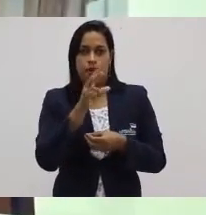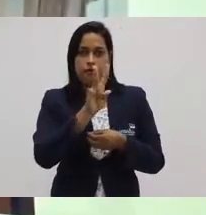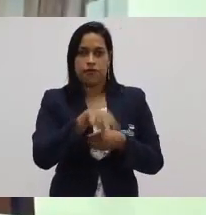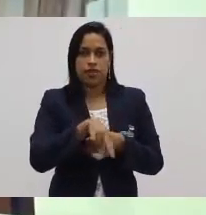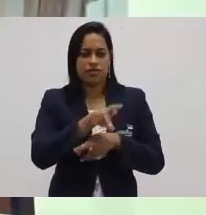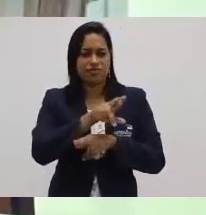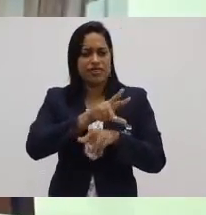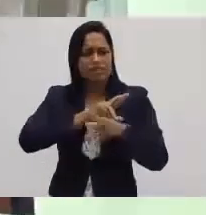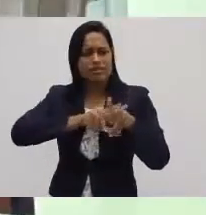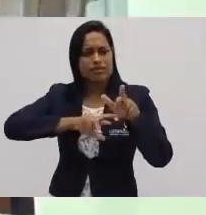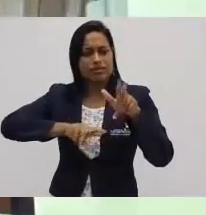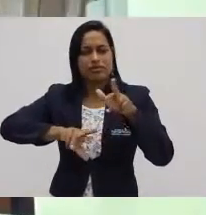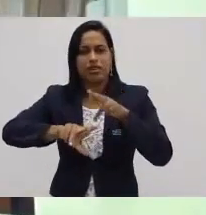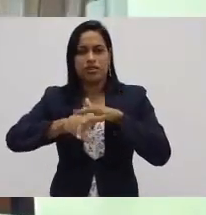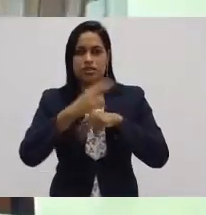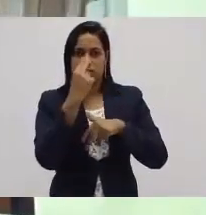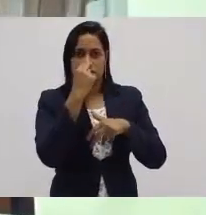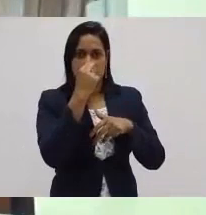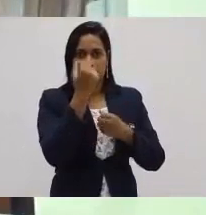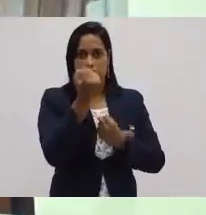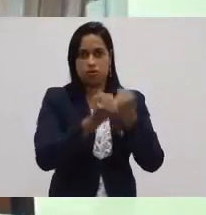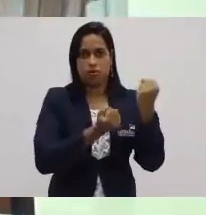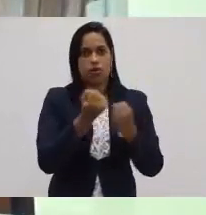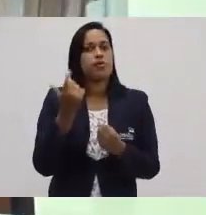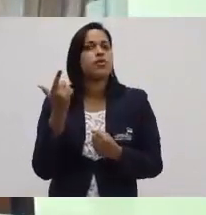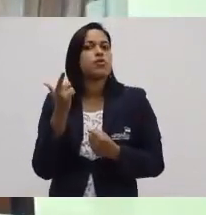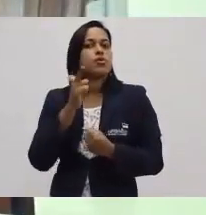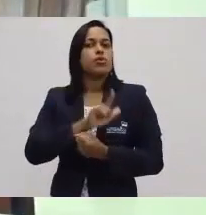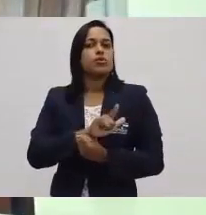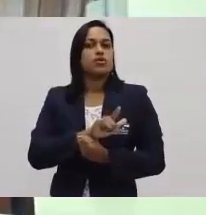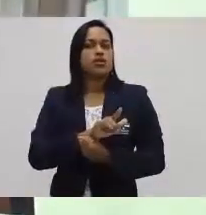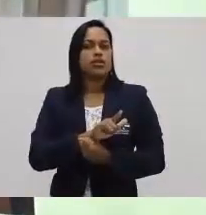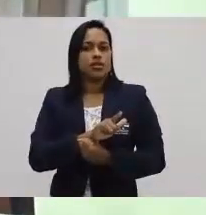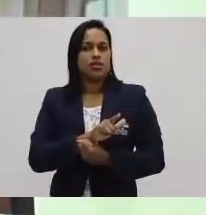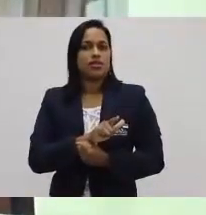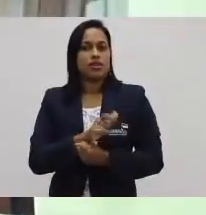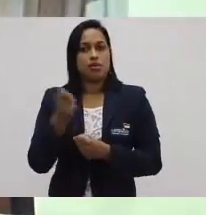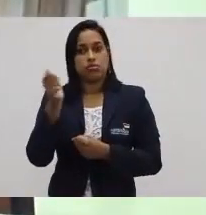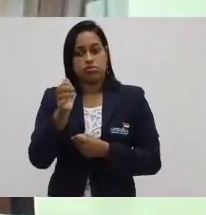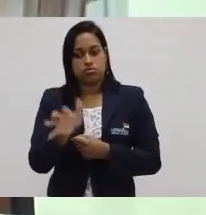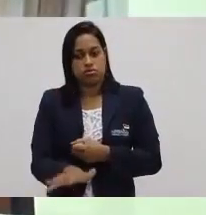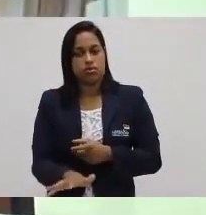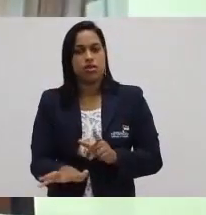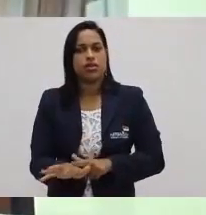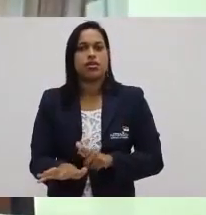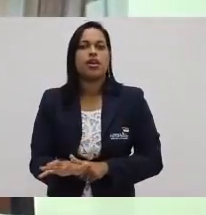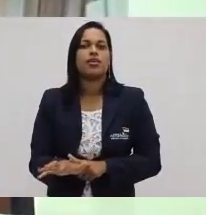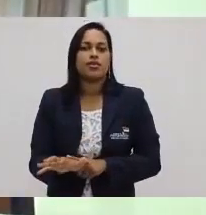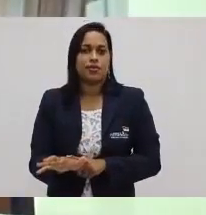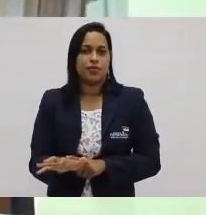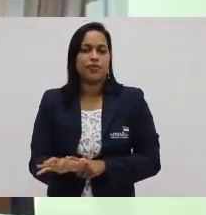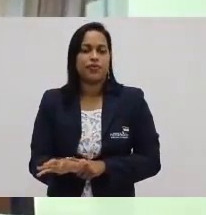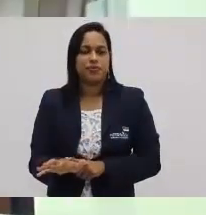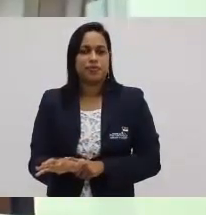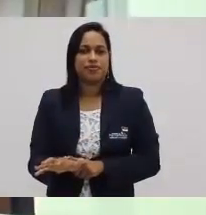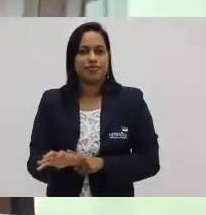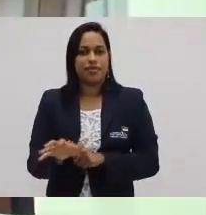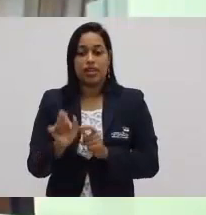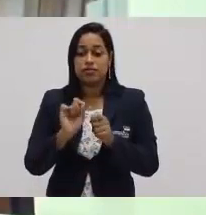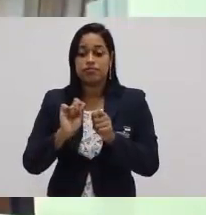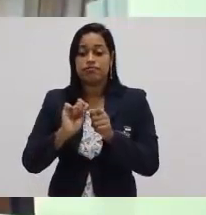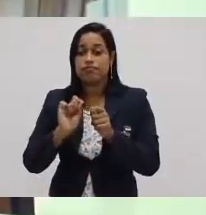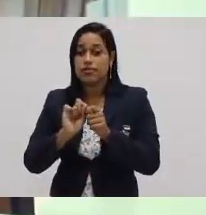aliás, várias vezes uma mesma coisa, ele conseguiria tornar esse item mais barato. Ou seja, ele